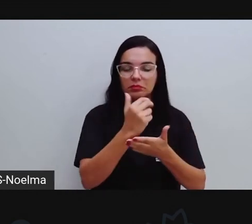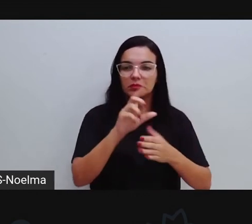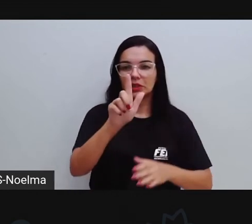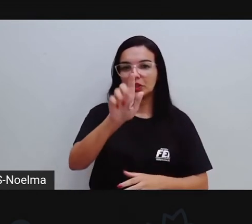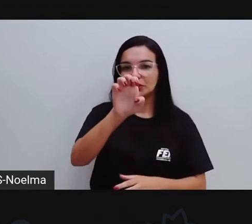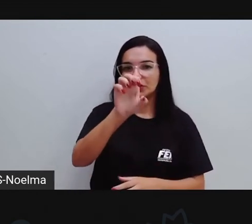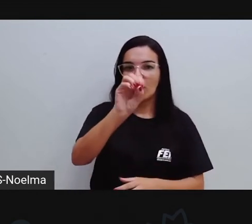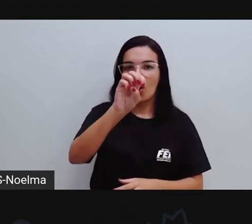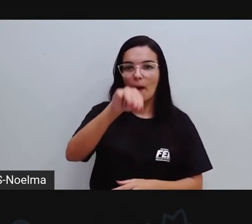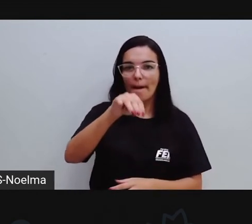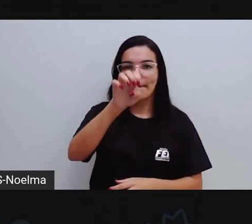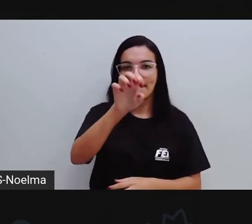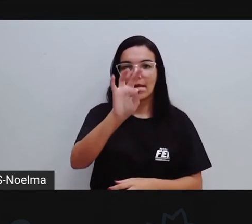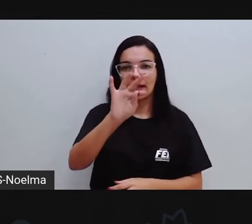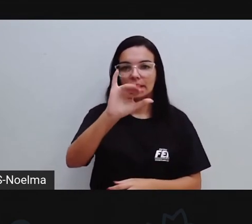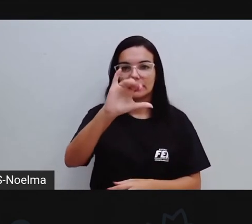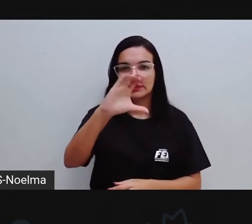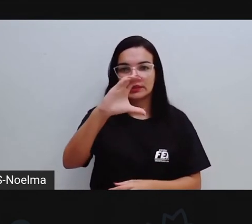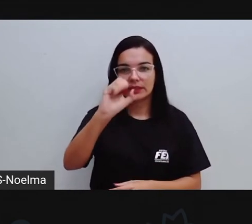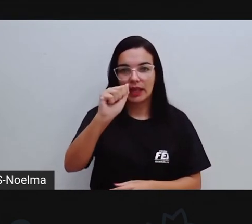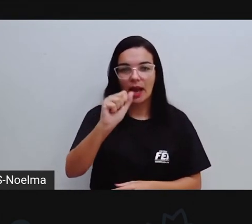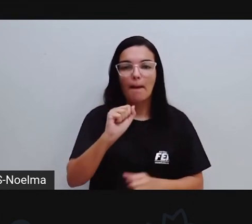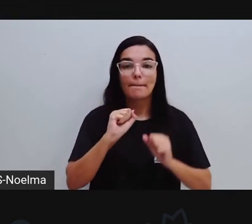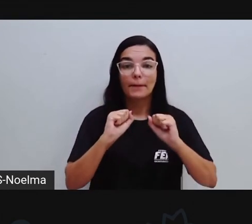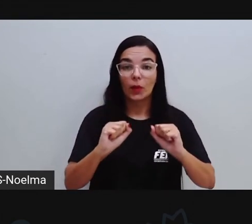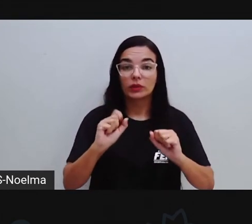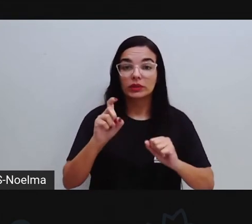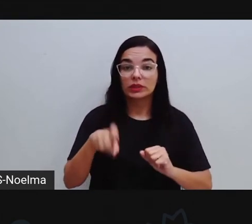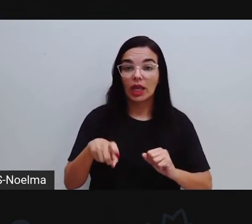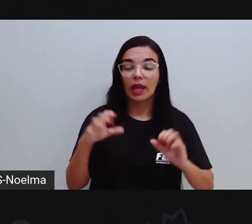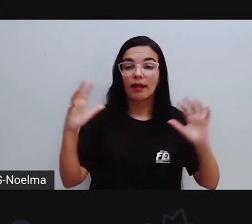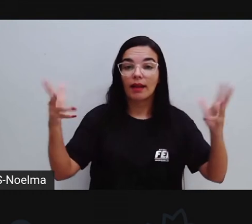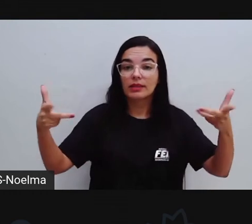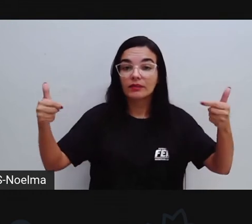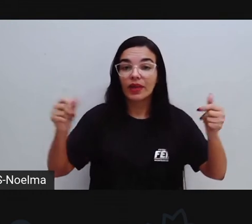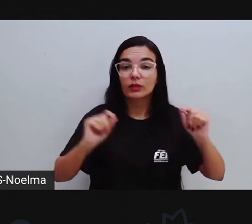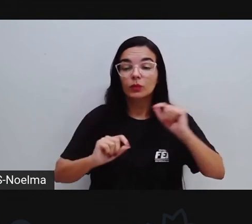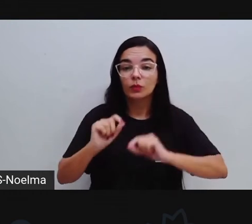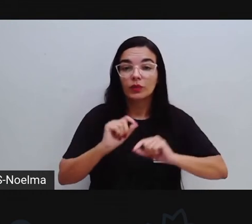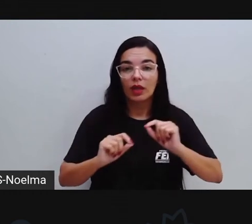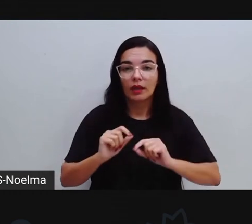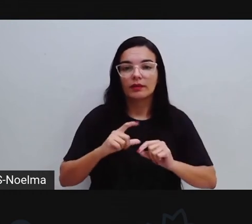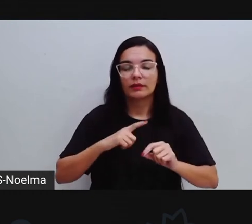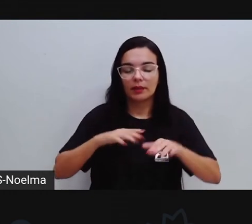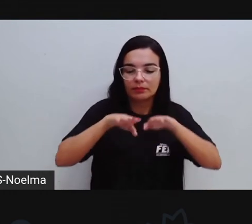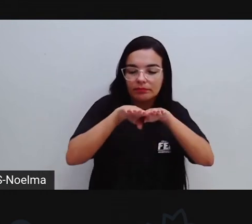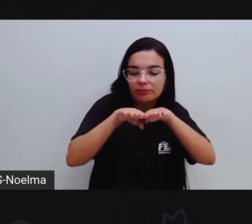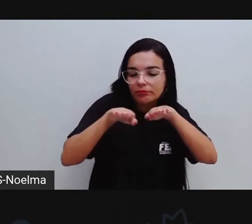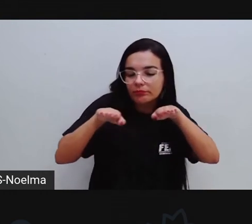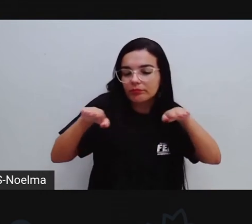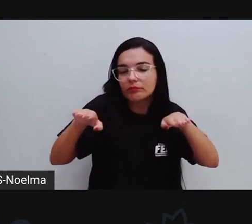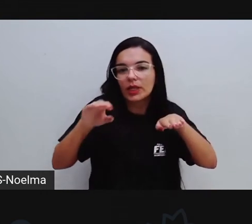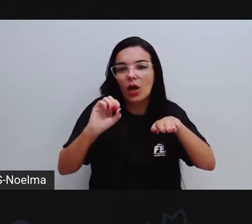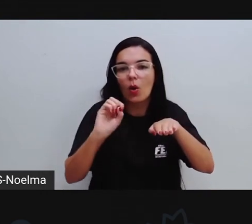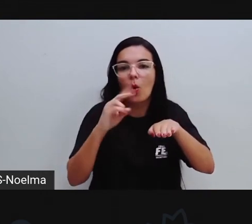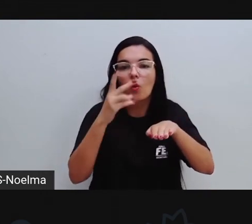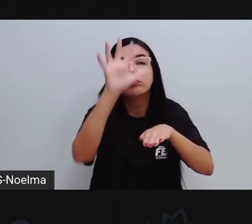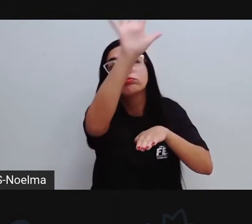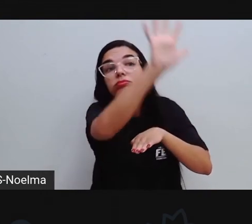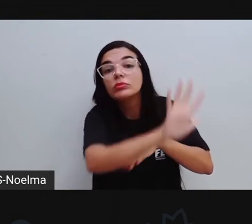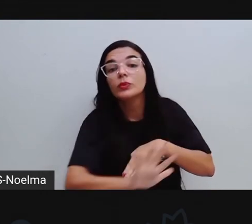geométricas, elas podem ser classificadas como figuras planas ou figuras